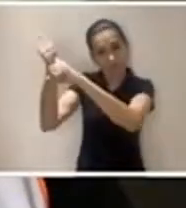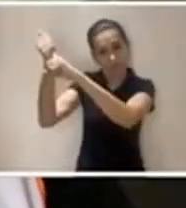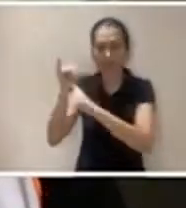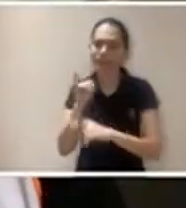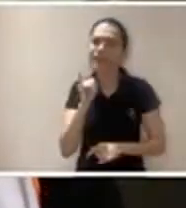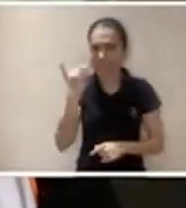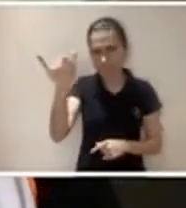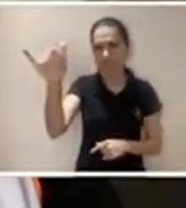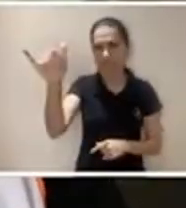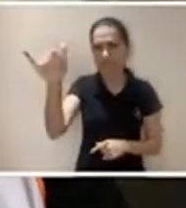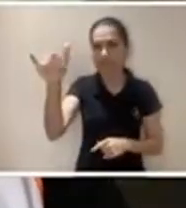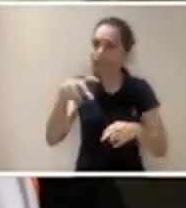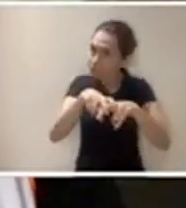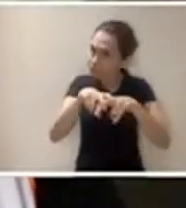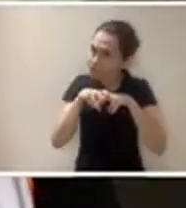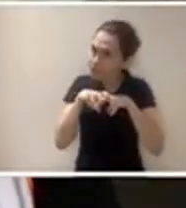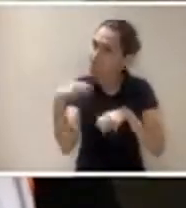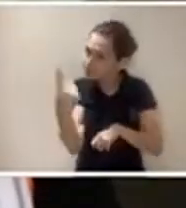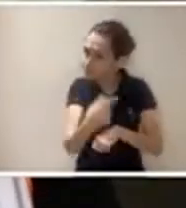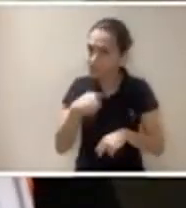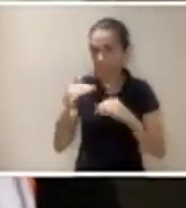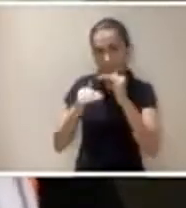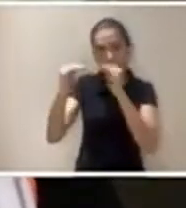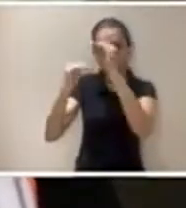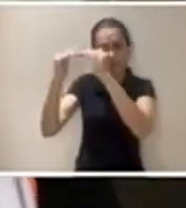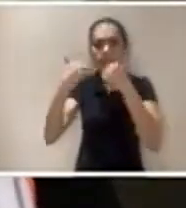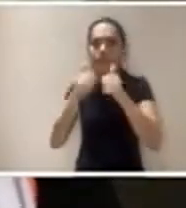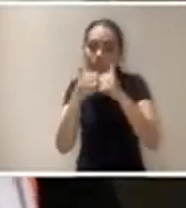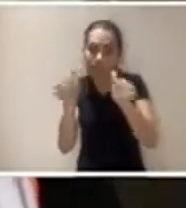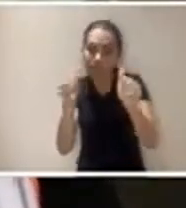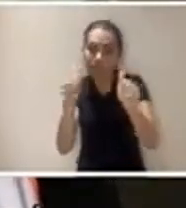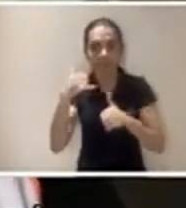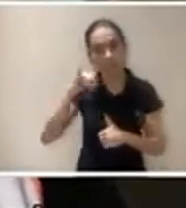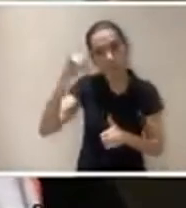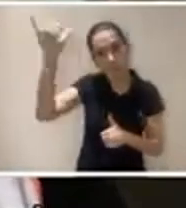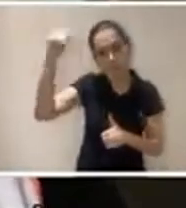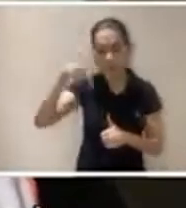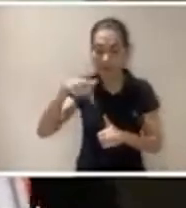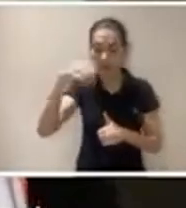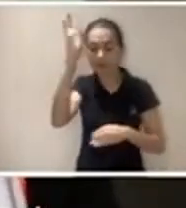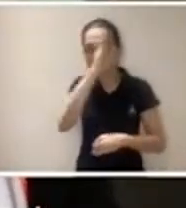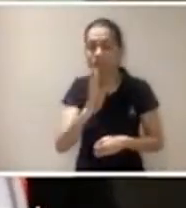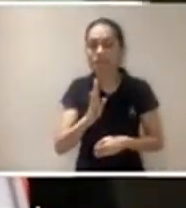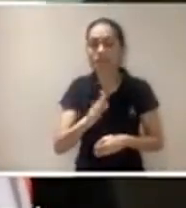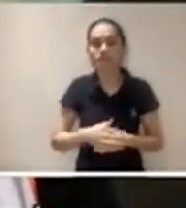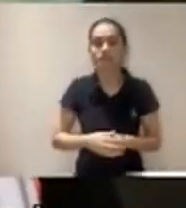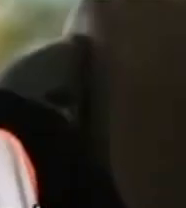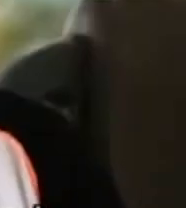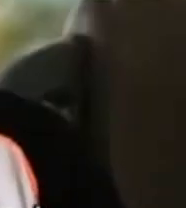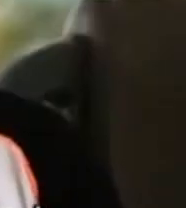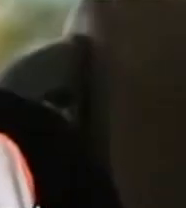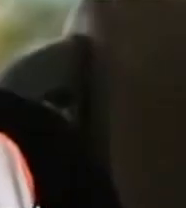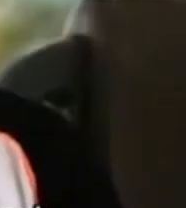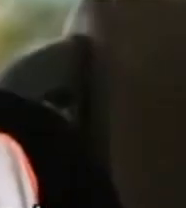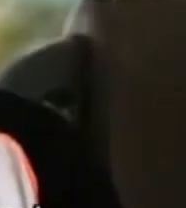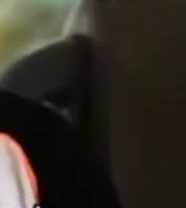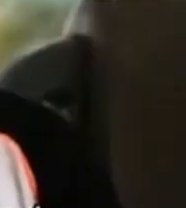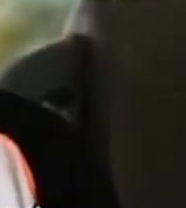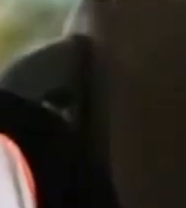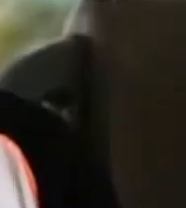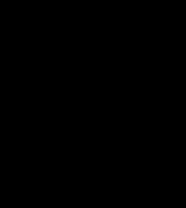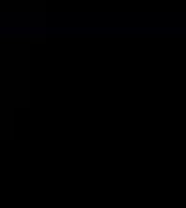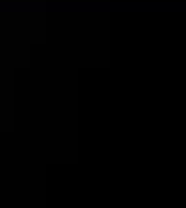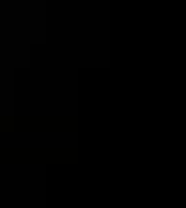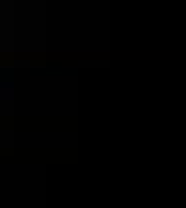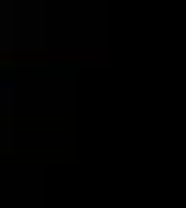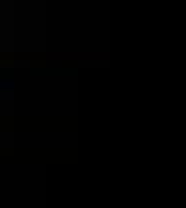mundo afora, a tecnologia mais adequada é a tecnologia elétrica. E é por isso que a gente está desenvolvendo o nosso ônibus elétrico aqui no